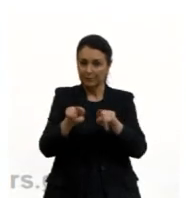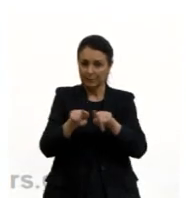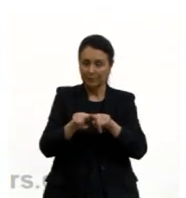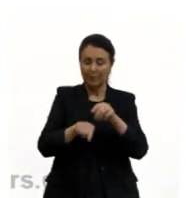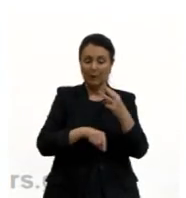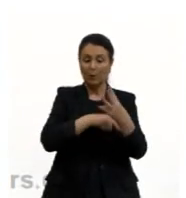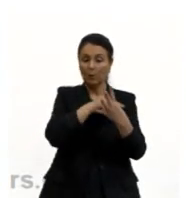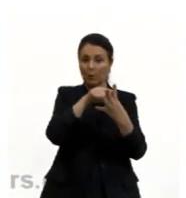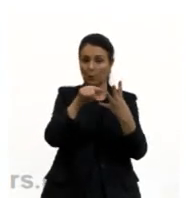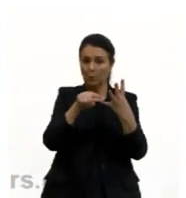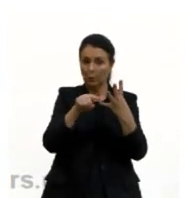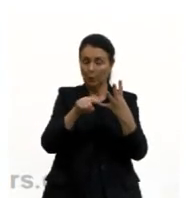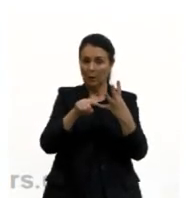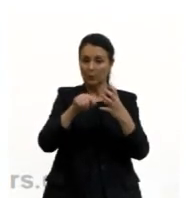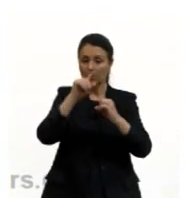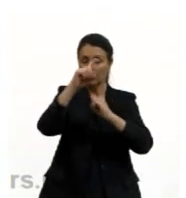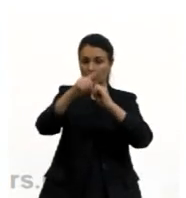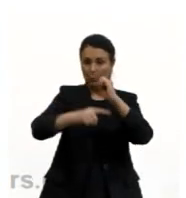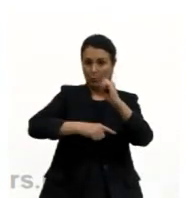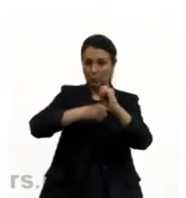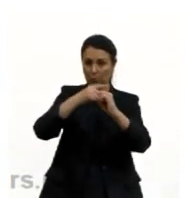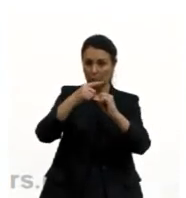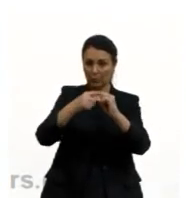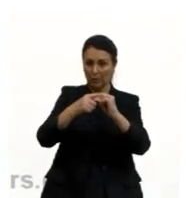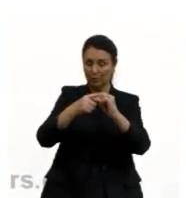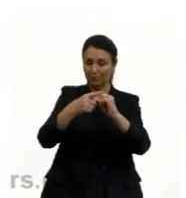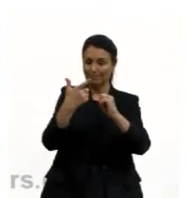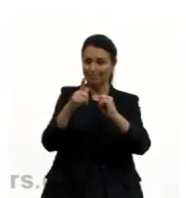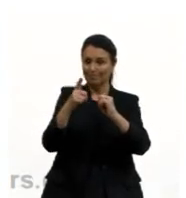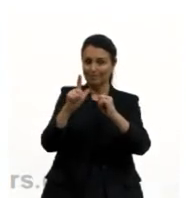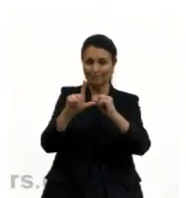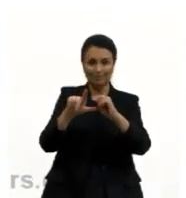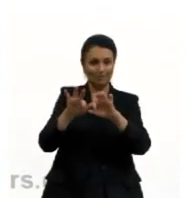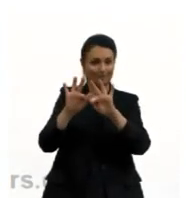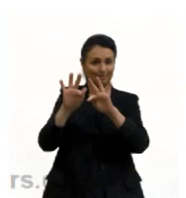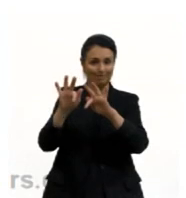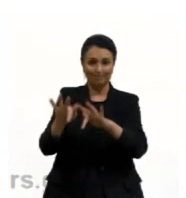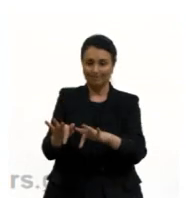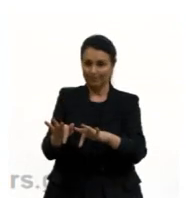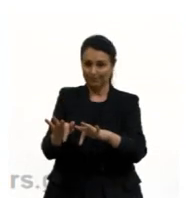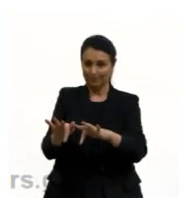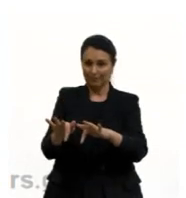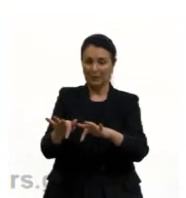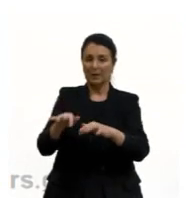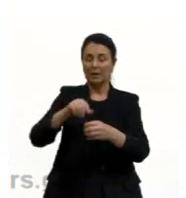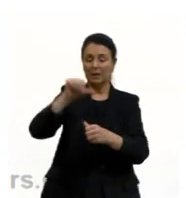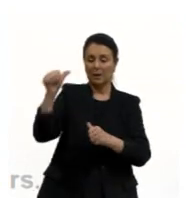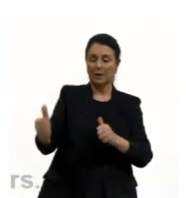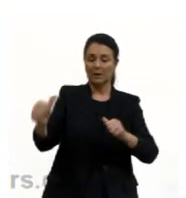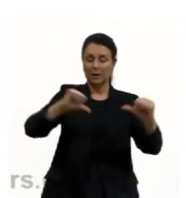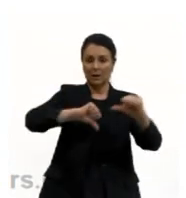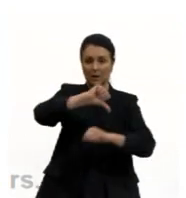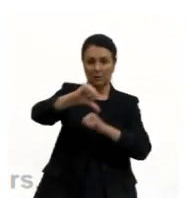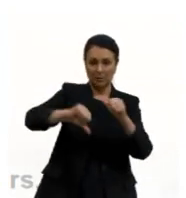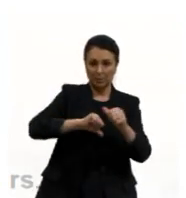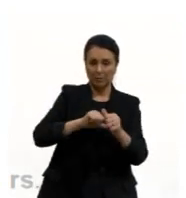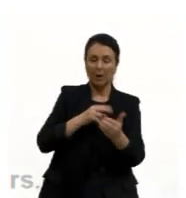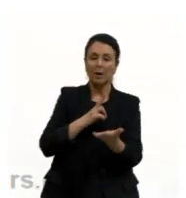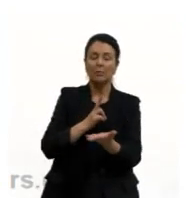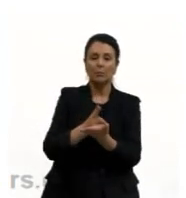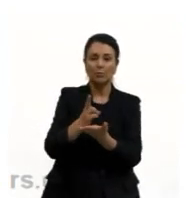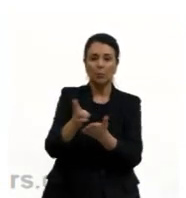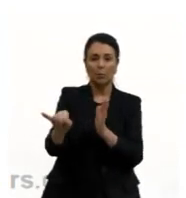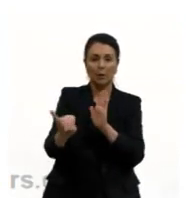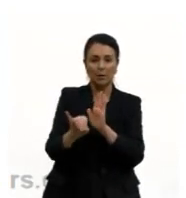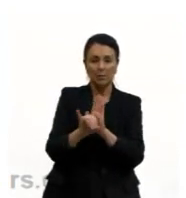Quatro, os átomos são indestrutíveis e nas reações químicas mantêm suas identidades. E, por fim,